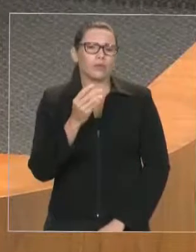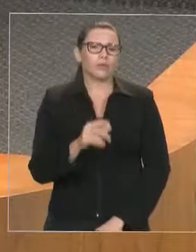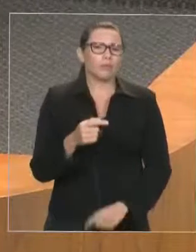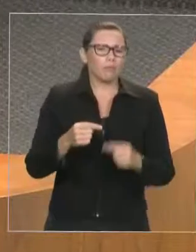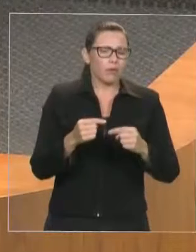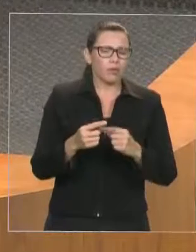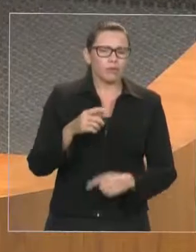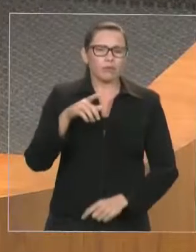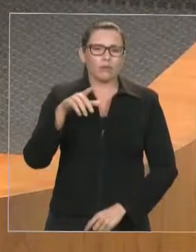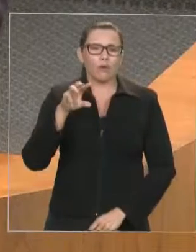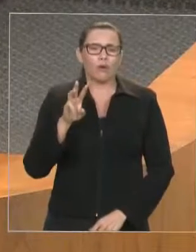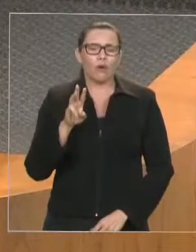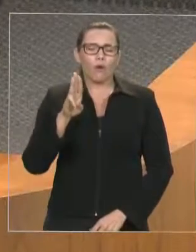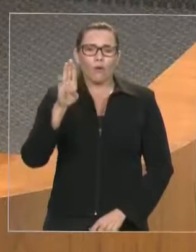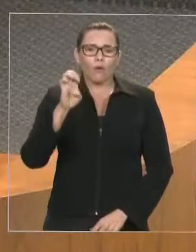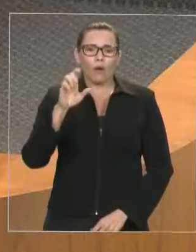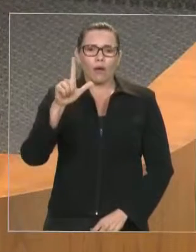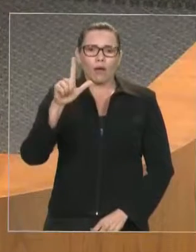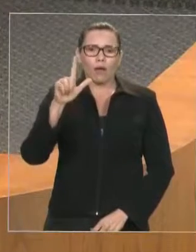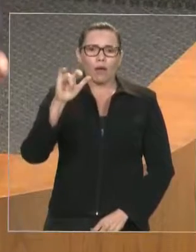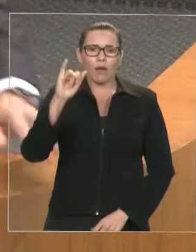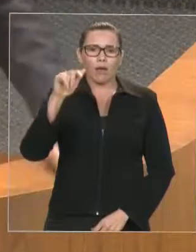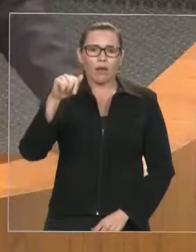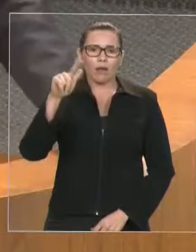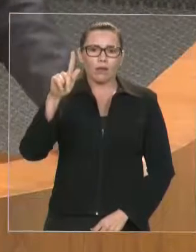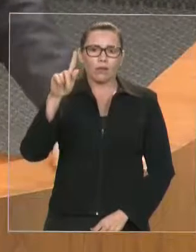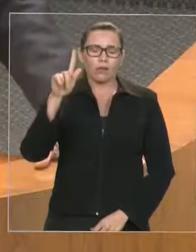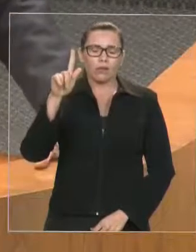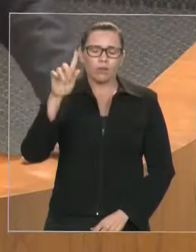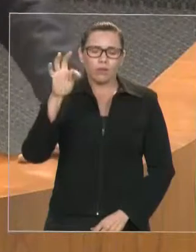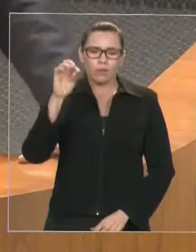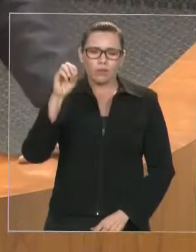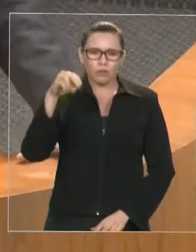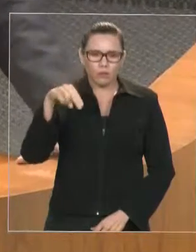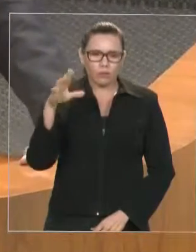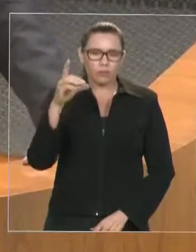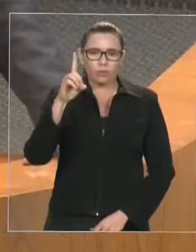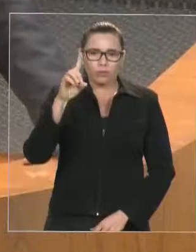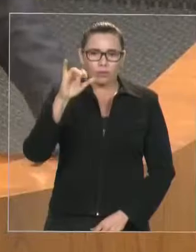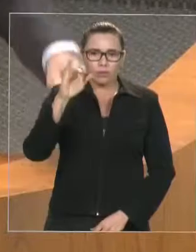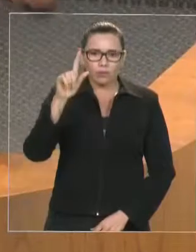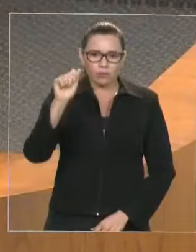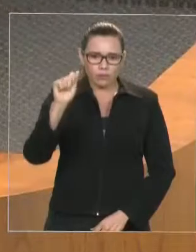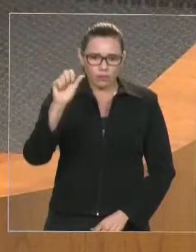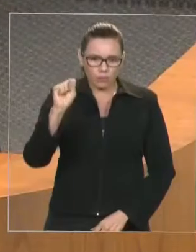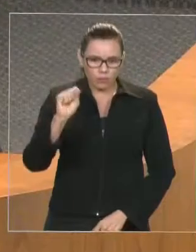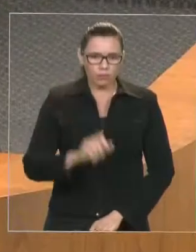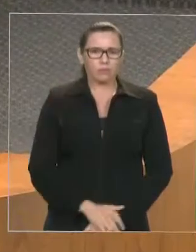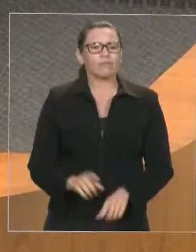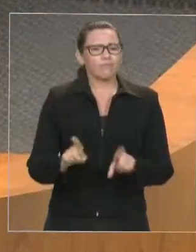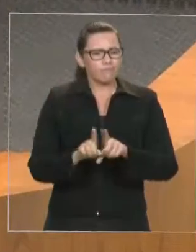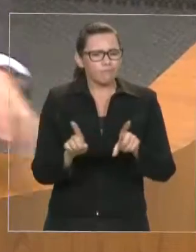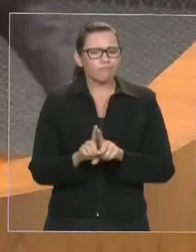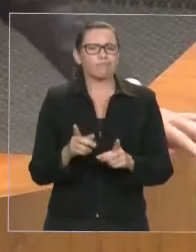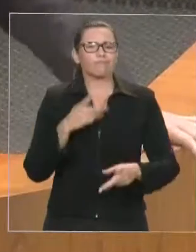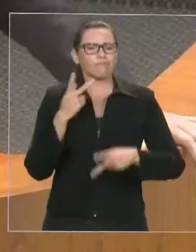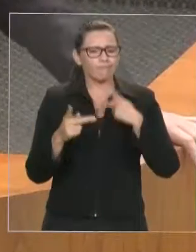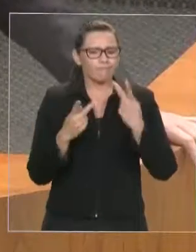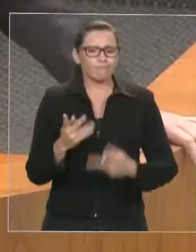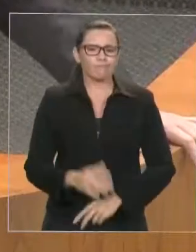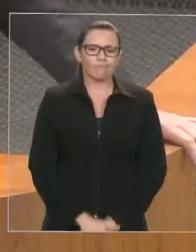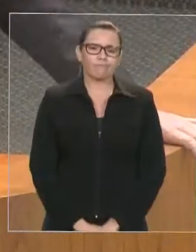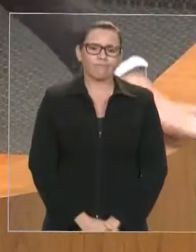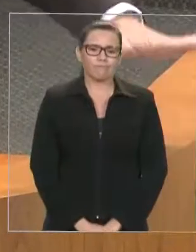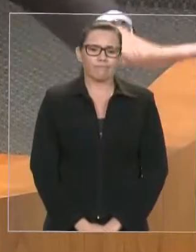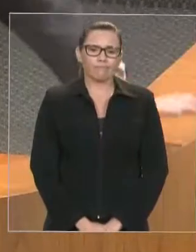bastasse isso, parlamentares que um dia tiveram assentamento nesta Casa, ainda que contra o governo